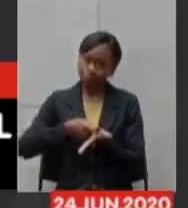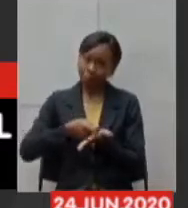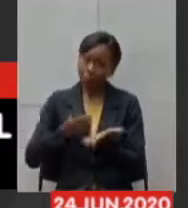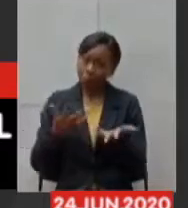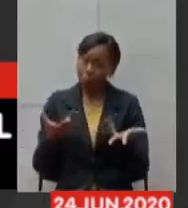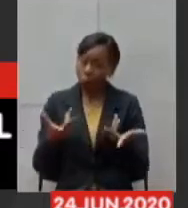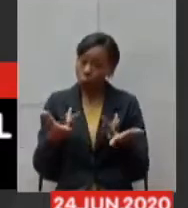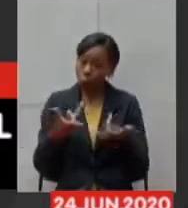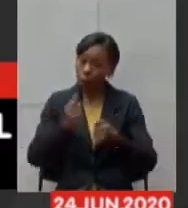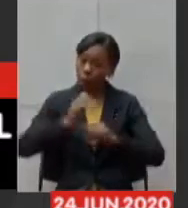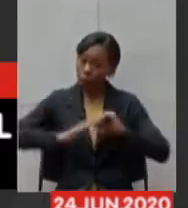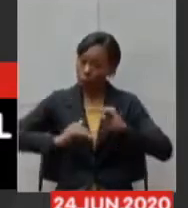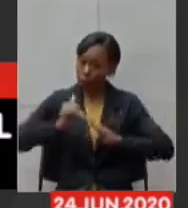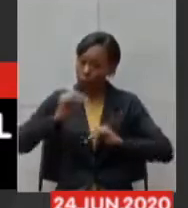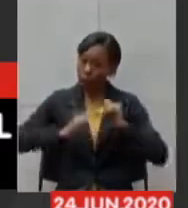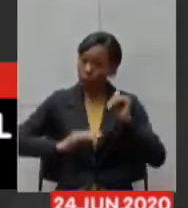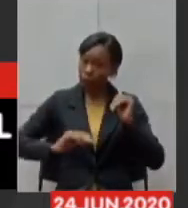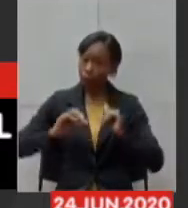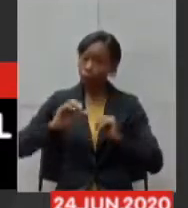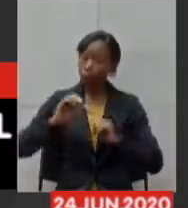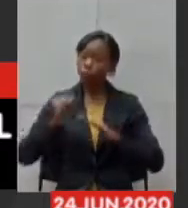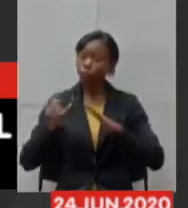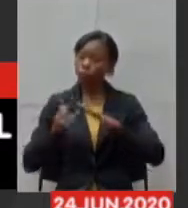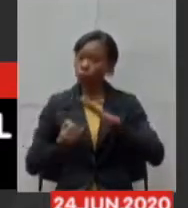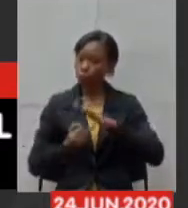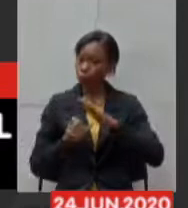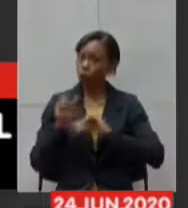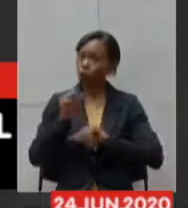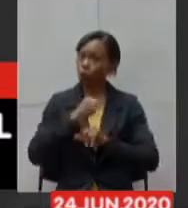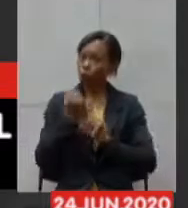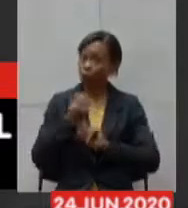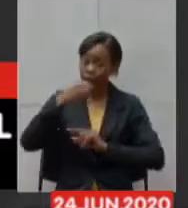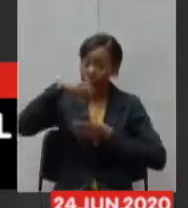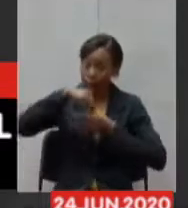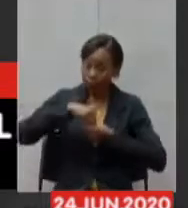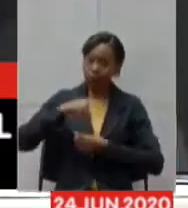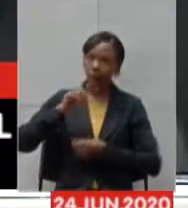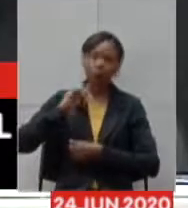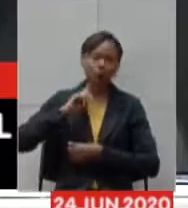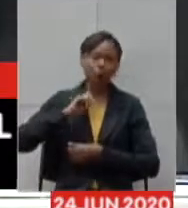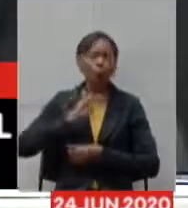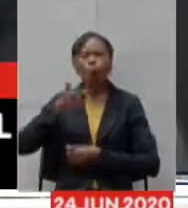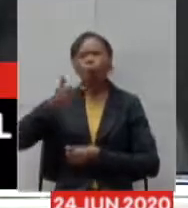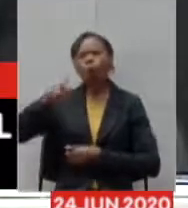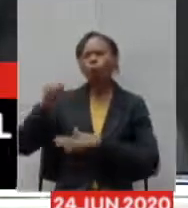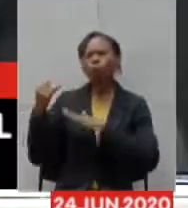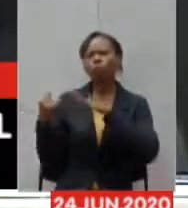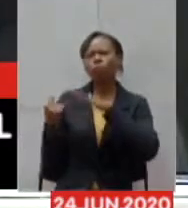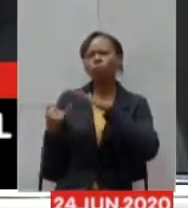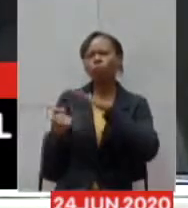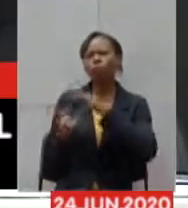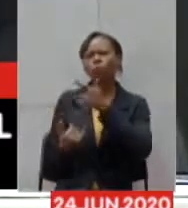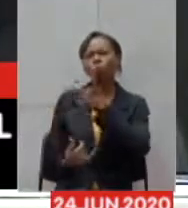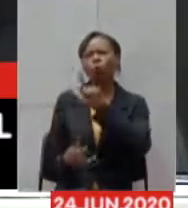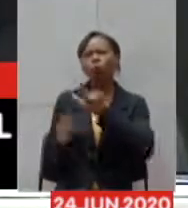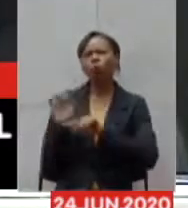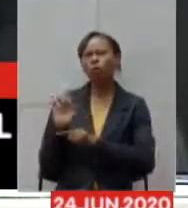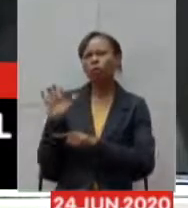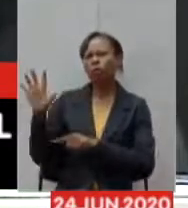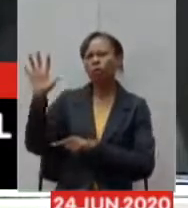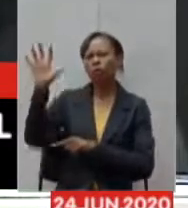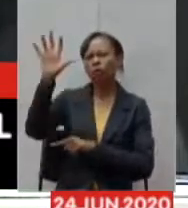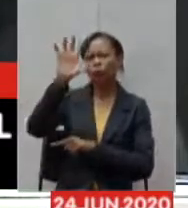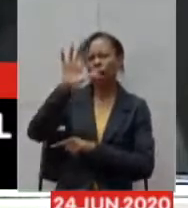no estado de minas então outras organizações sociais que eram qualificadas em outros estados do brasil